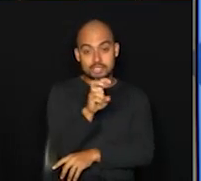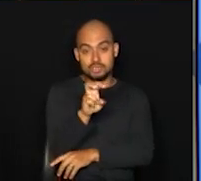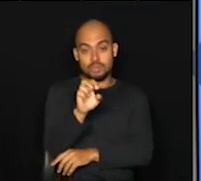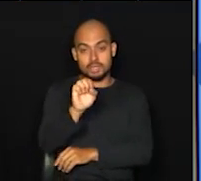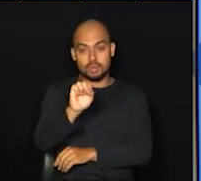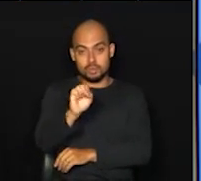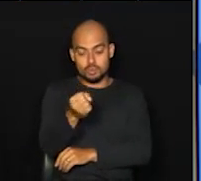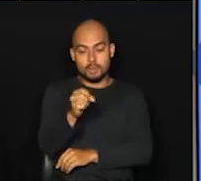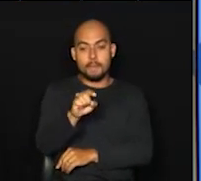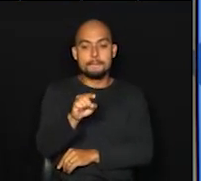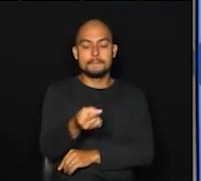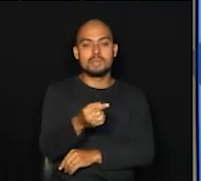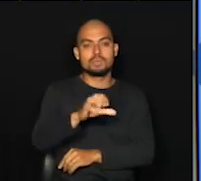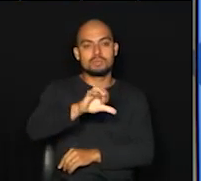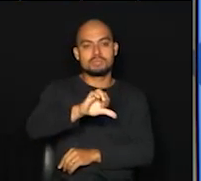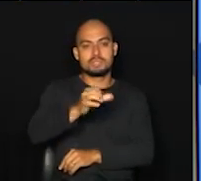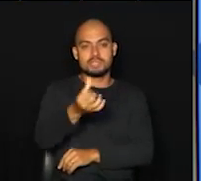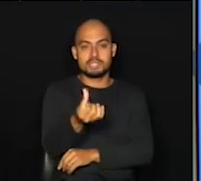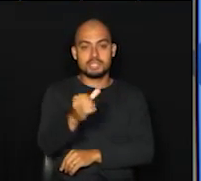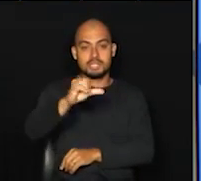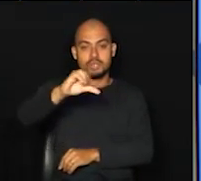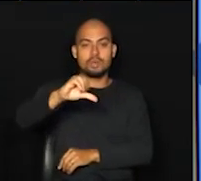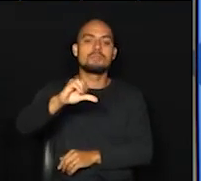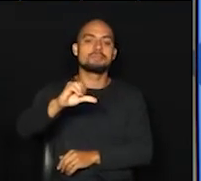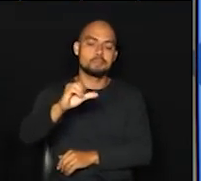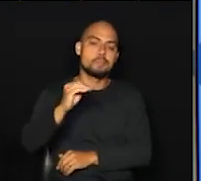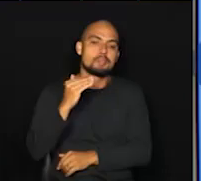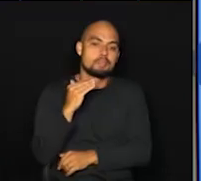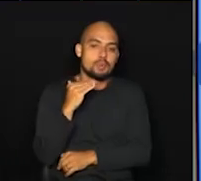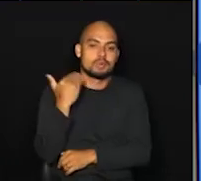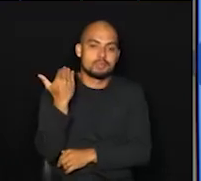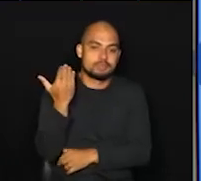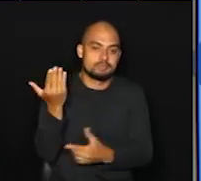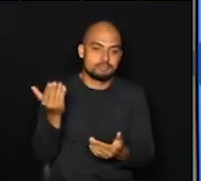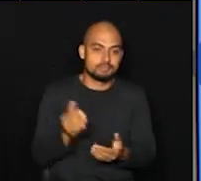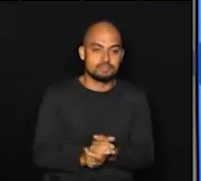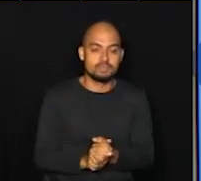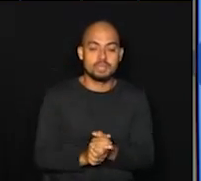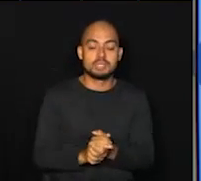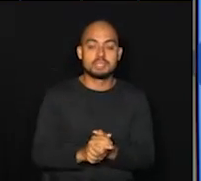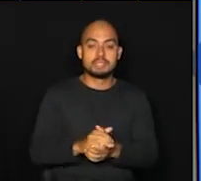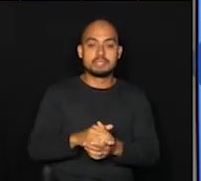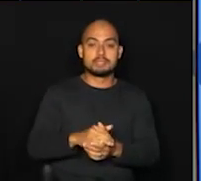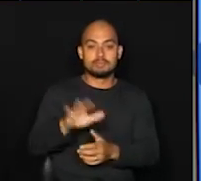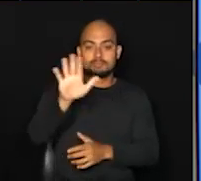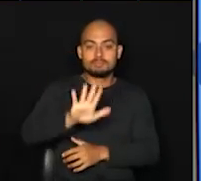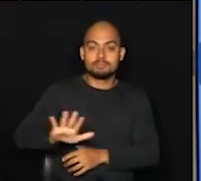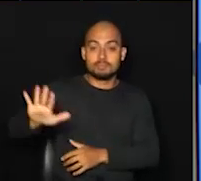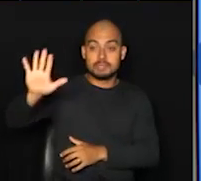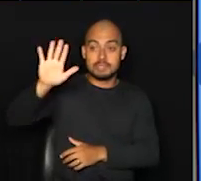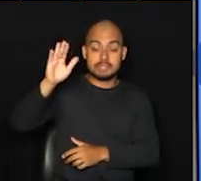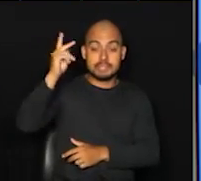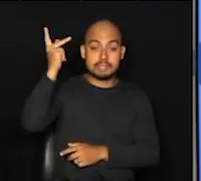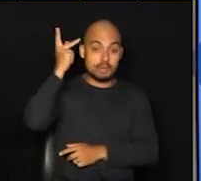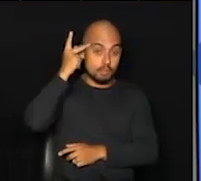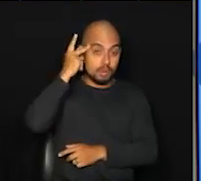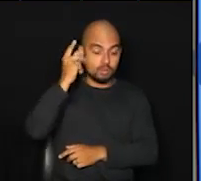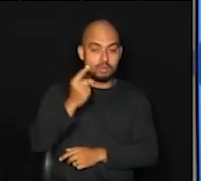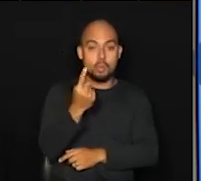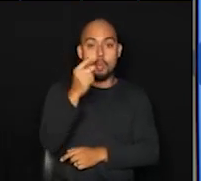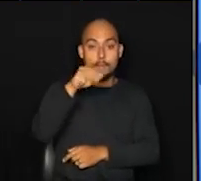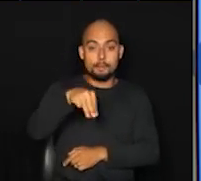.969 óbitos no país. No estado de São Paulo, 1.108